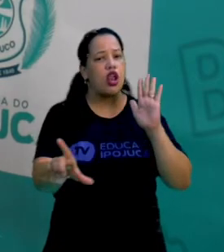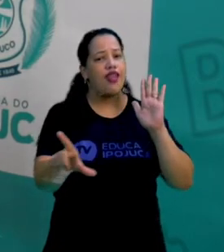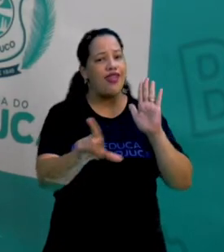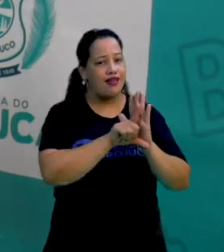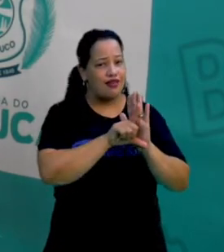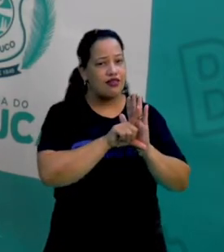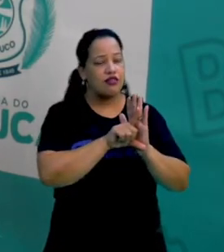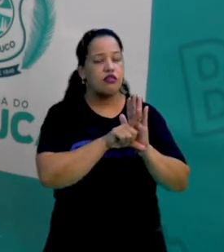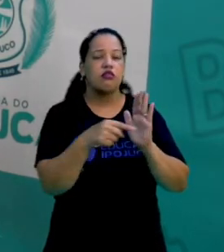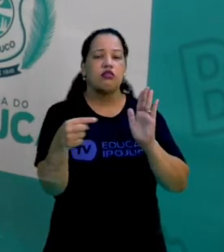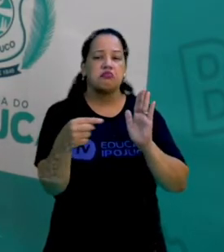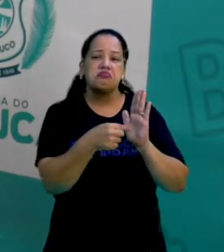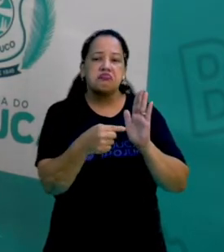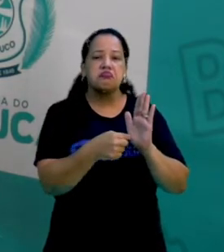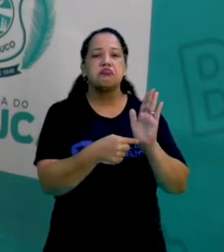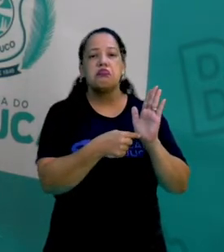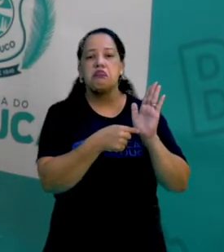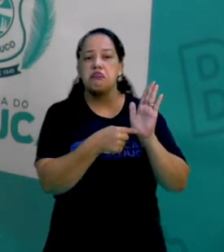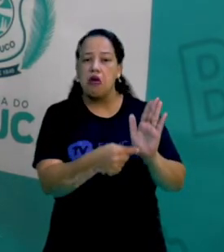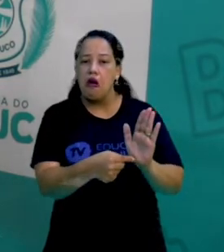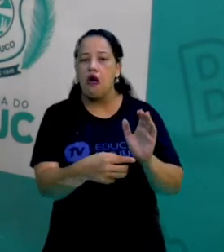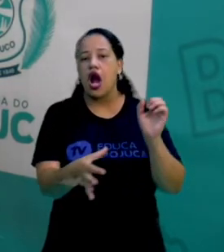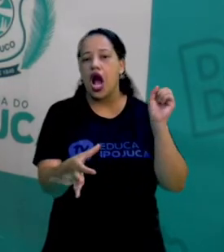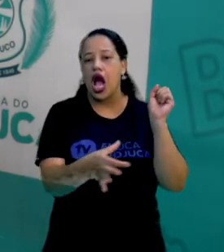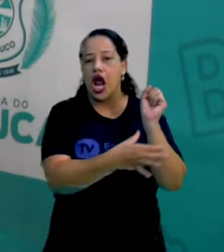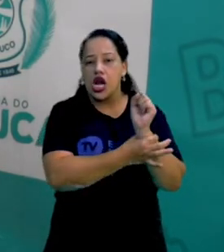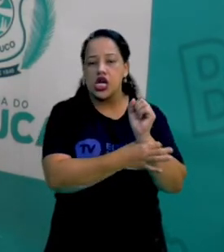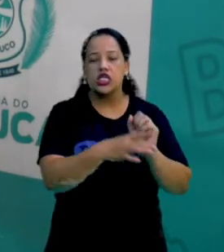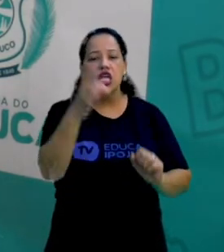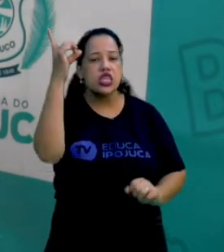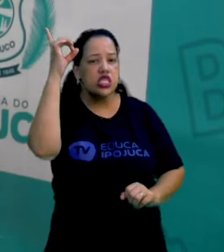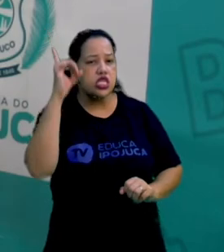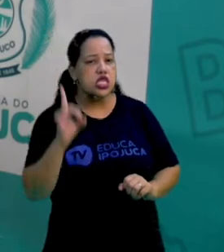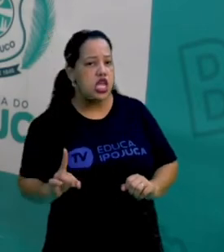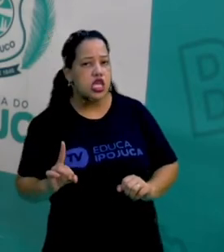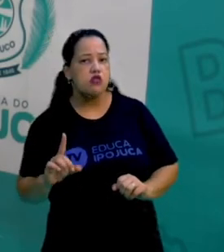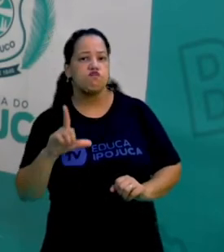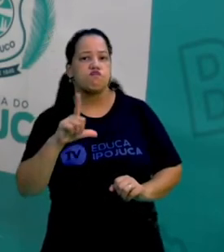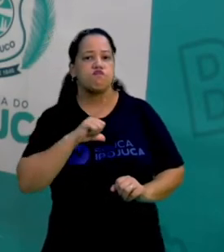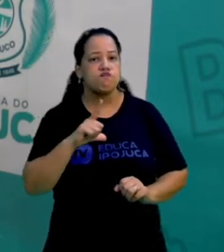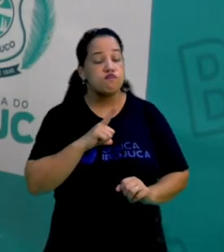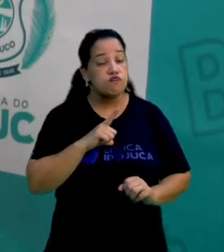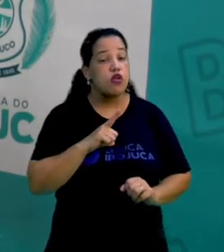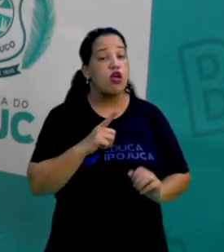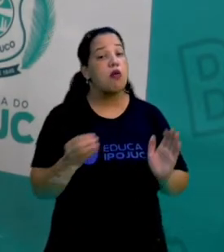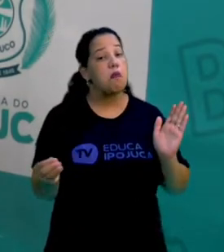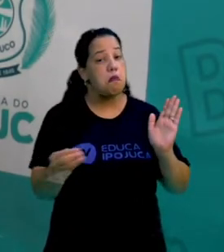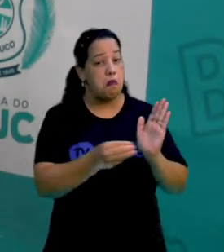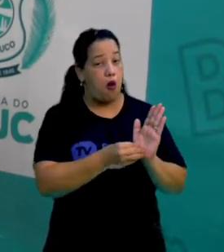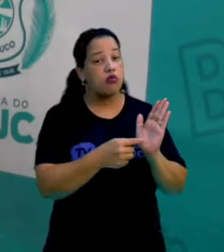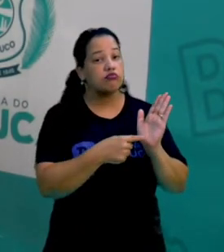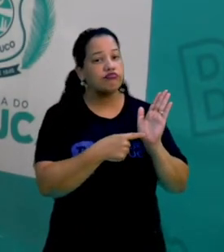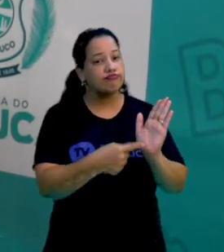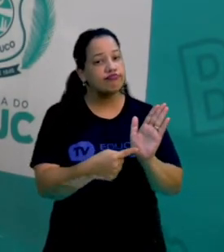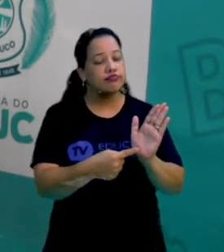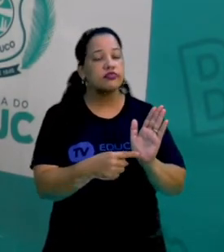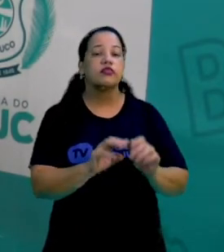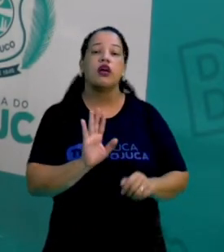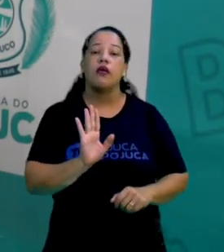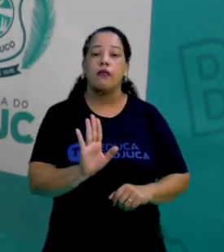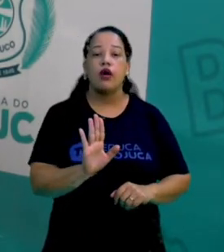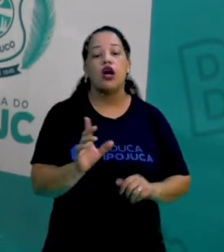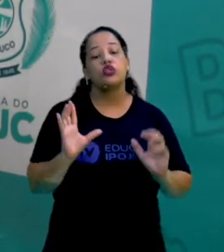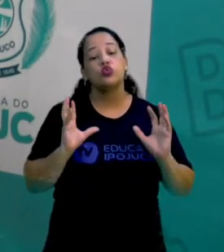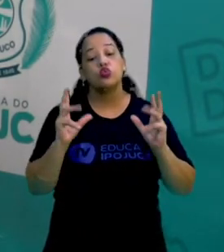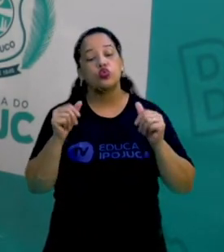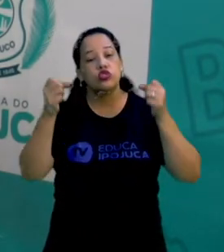que exista garantindo o direito dessas pessoas, tudo que a gente